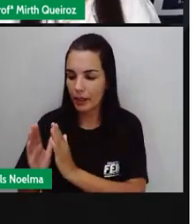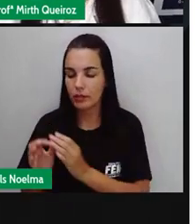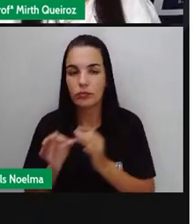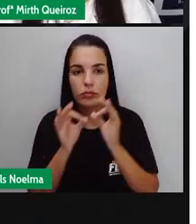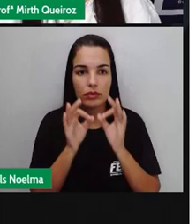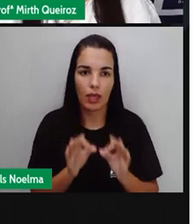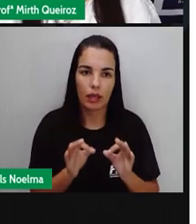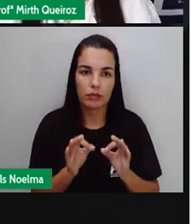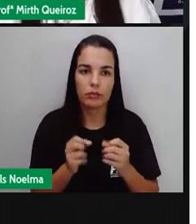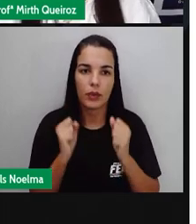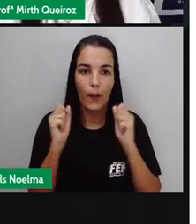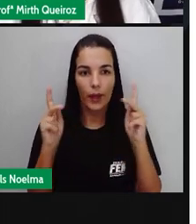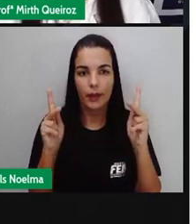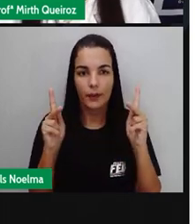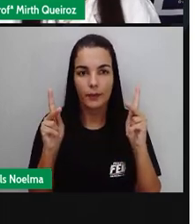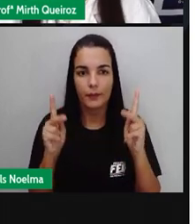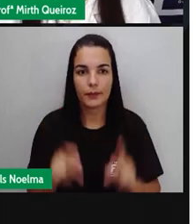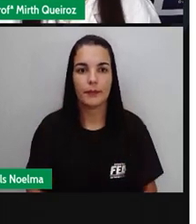médica, certo?